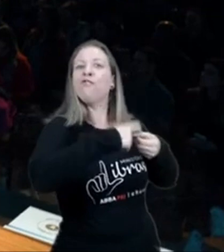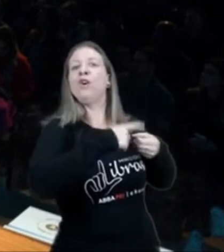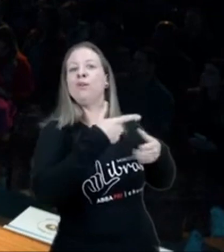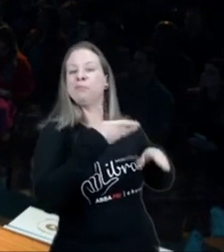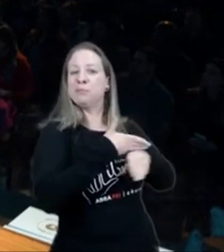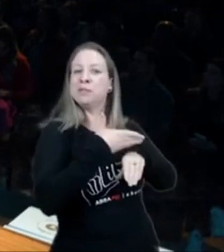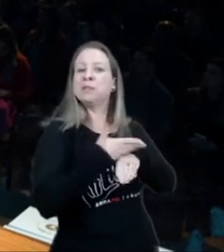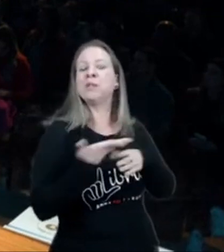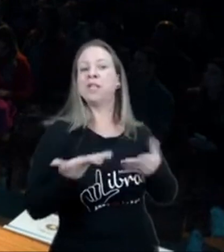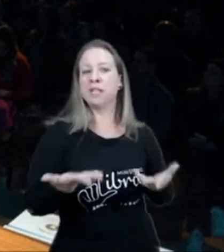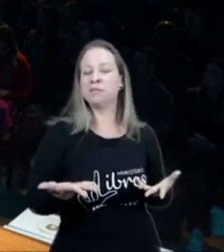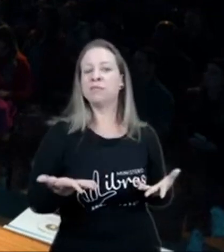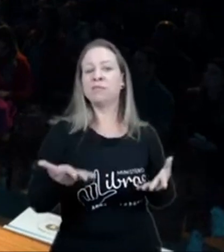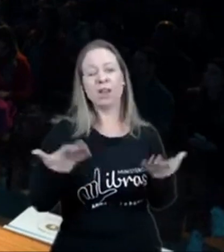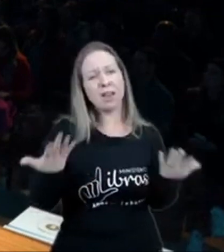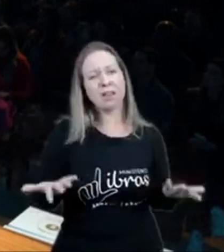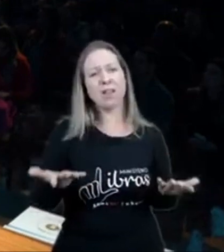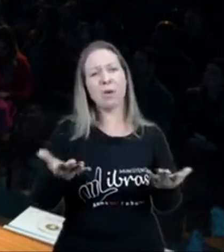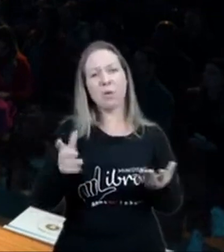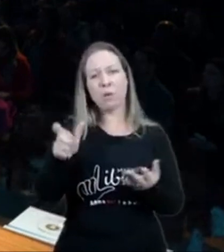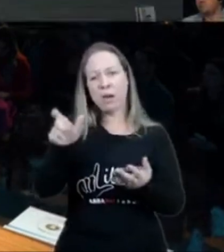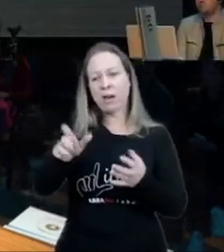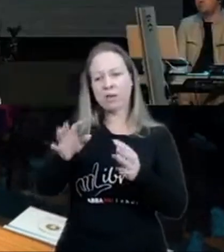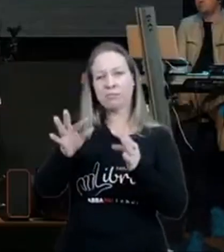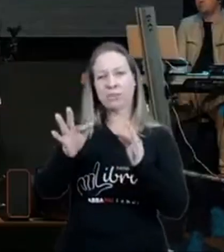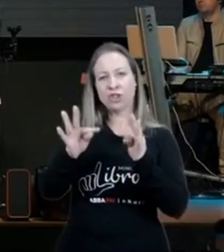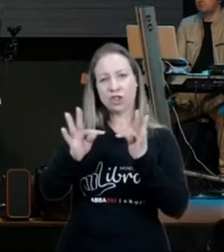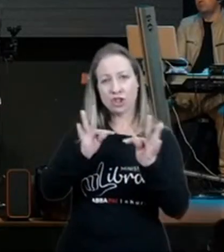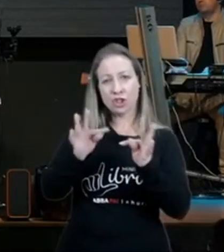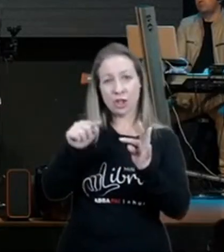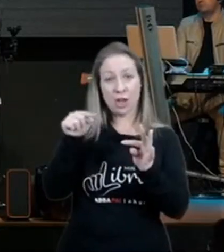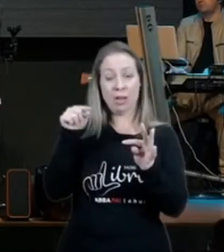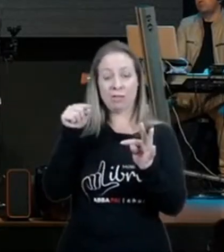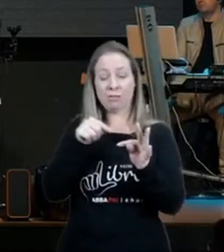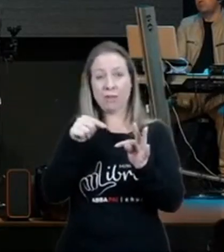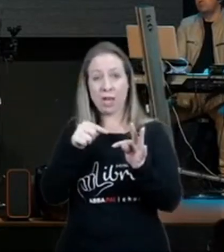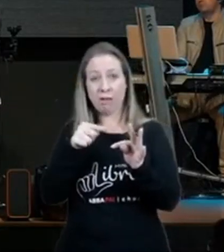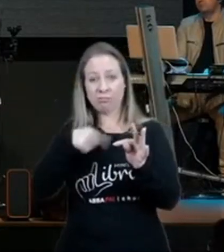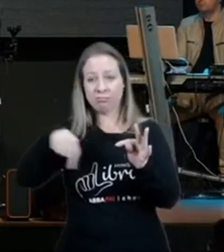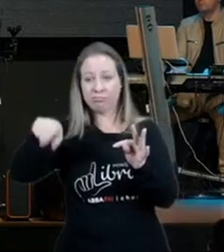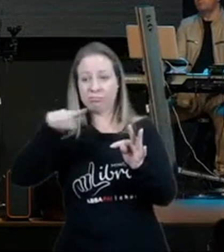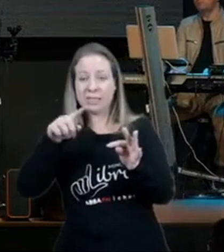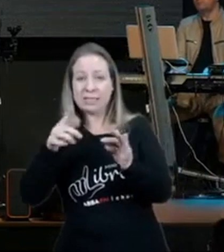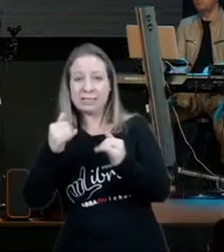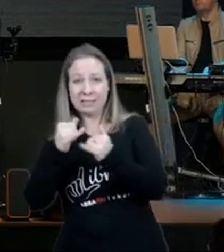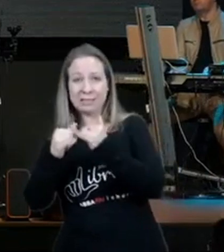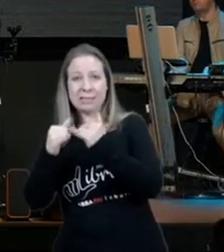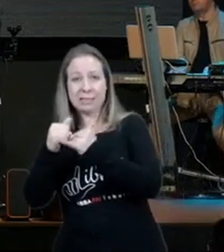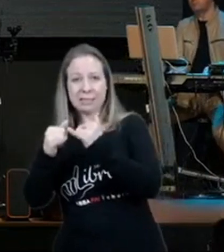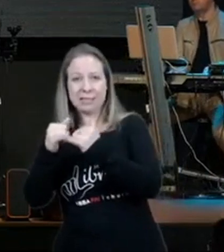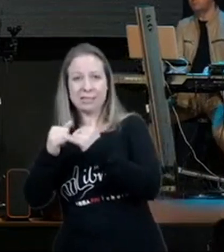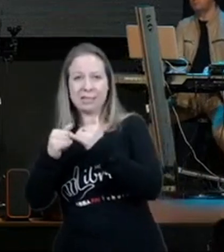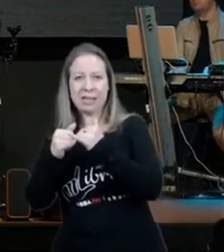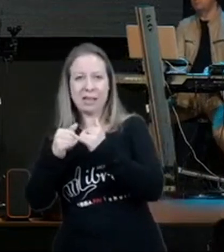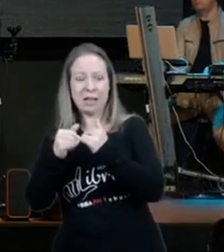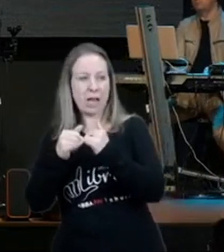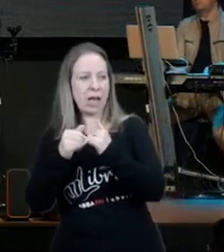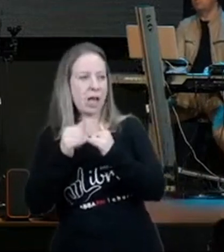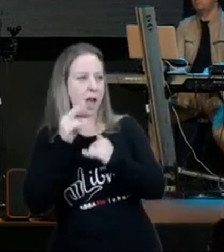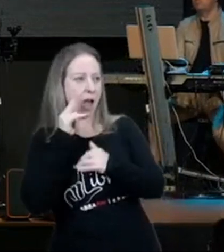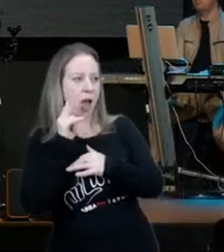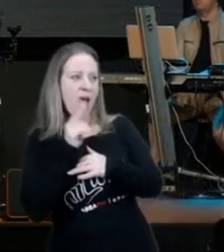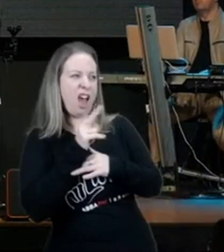Titus, são pessoas, que, não esperam a gente errar, para publicar os nossos erros,